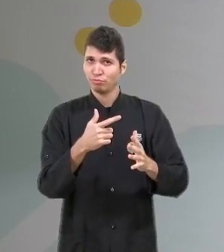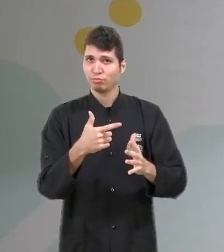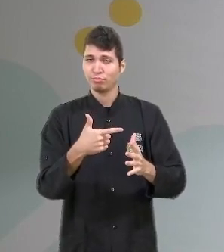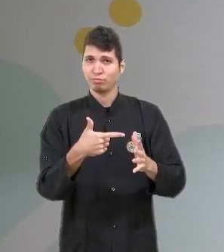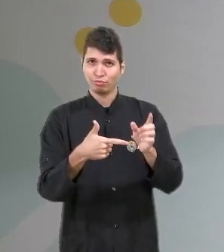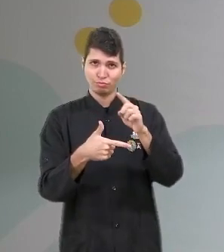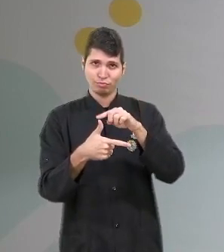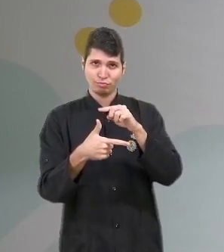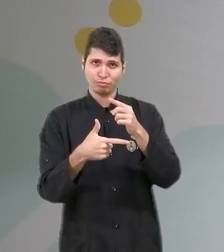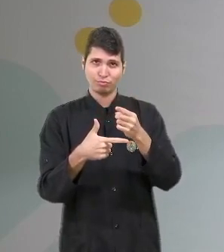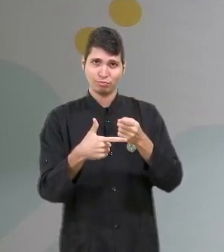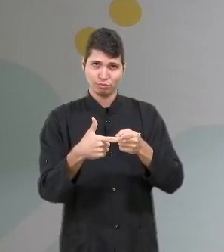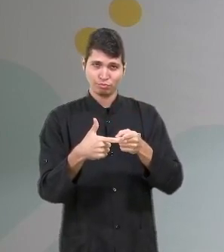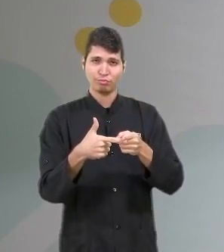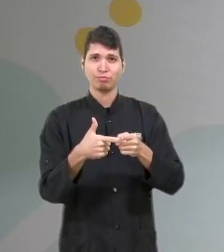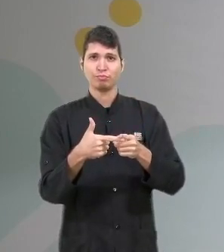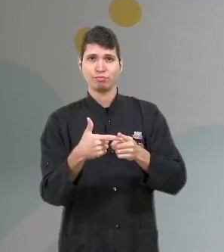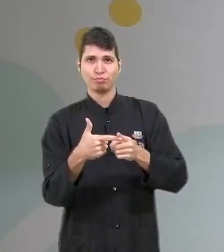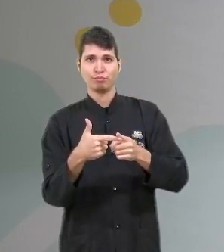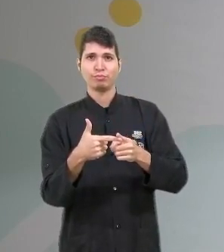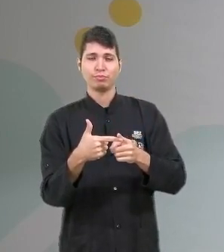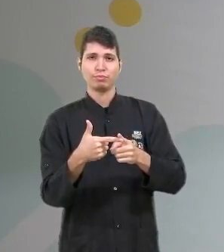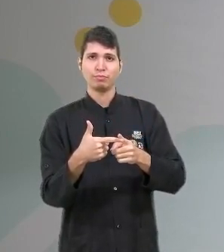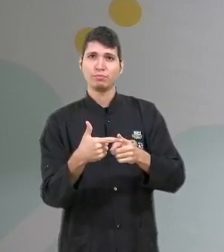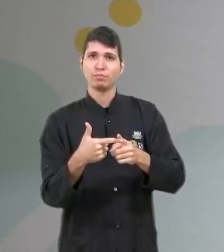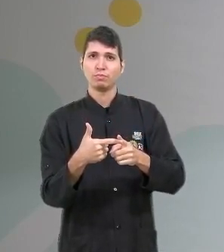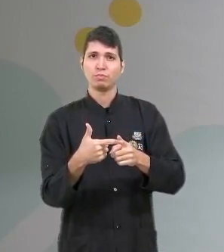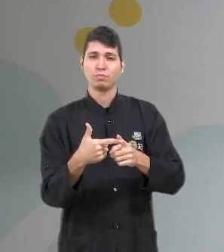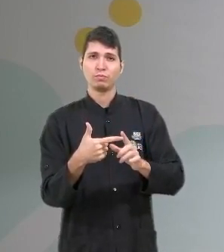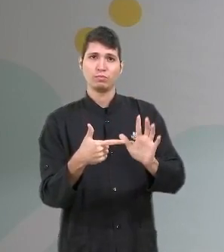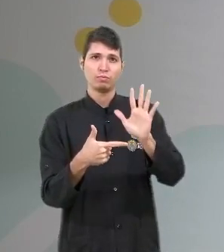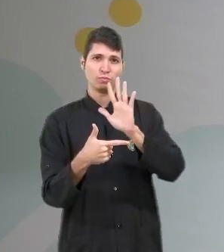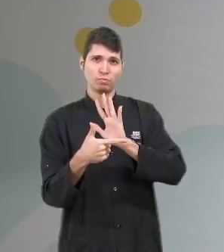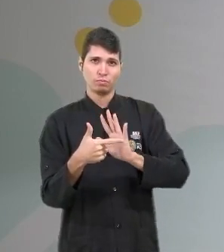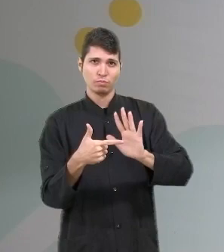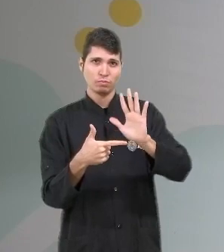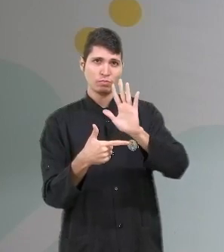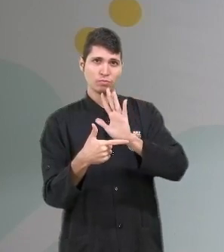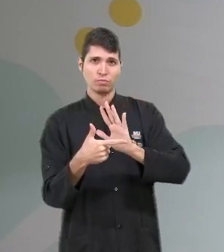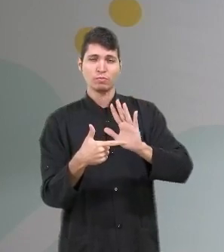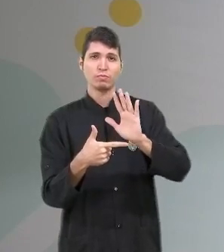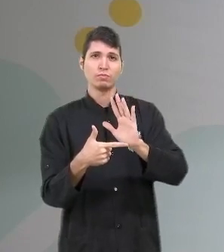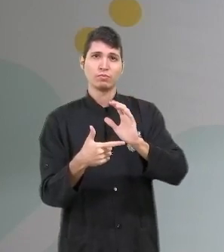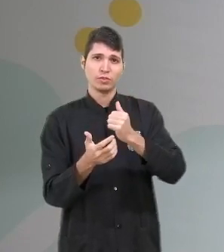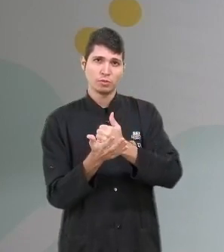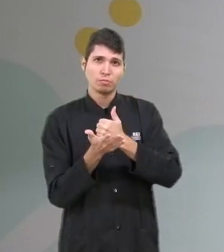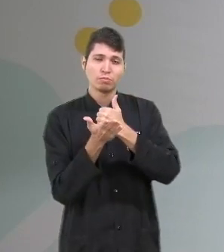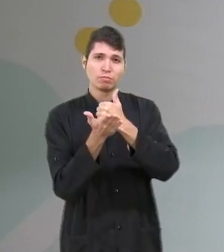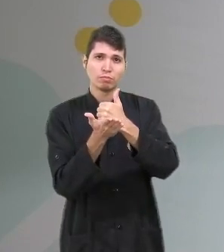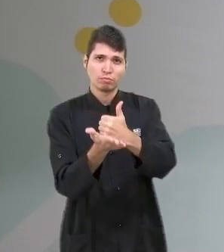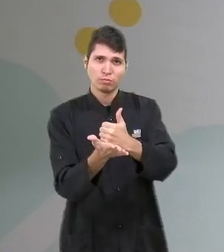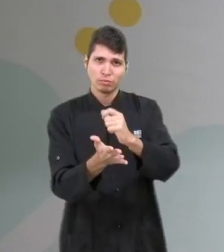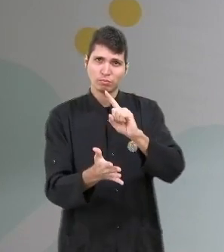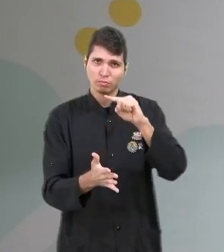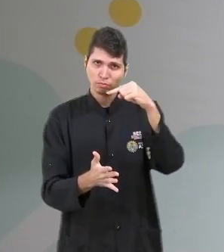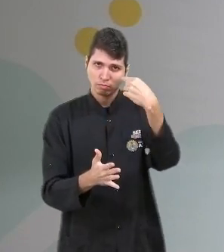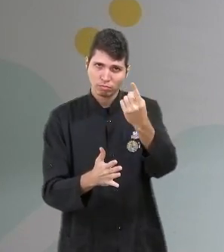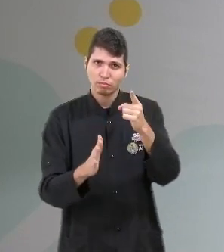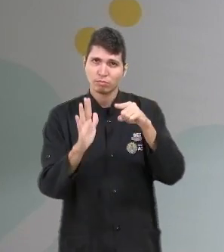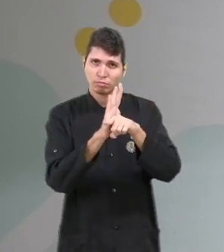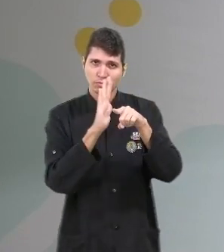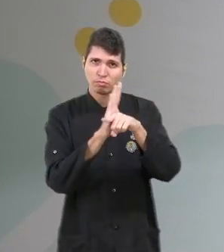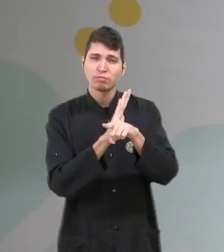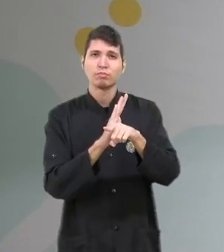Eu quero que vocês entendam que esse primeiro passo para a geometria plana, ele vai dar um suporte para vocês para resolver as próximas questões, tá bom?